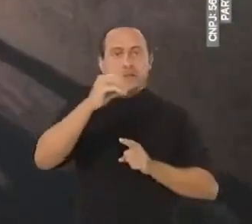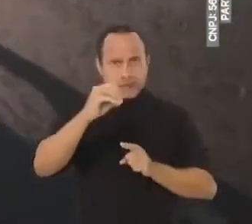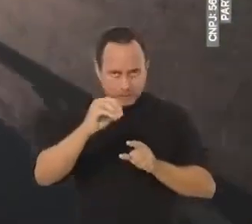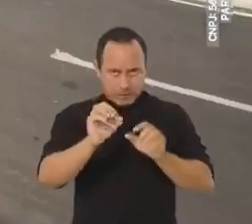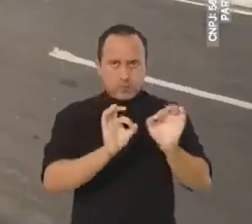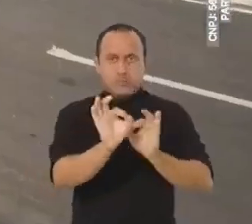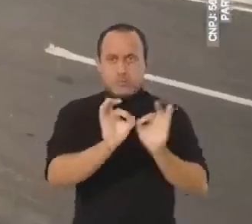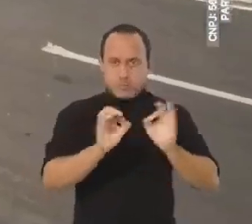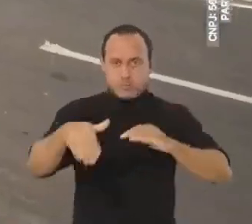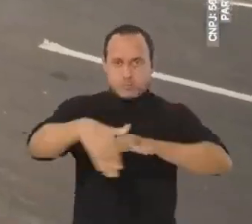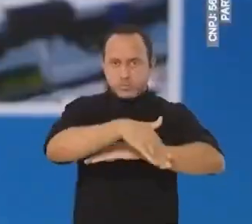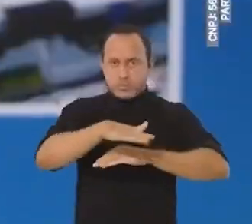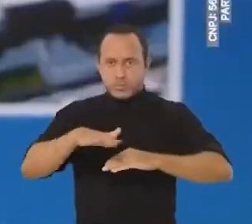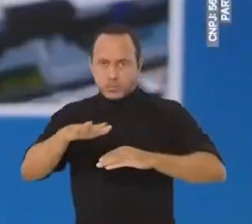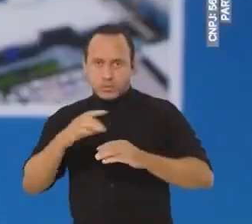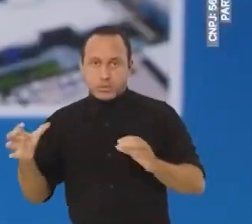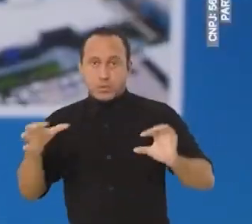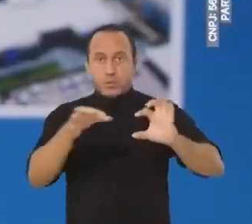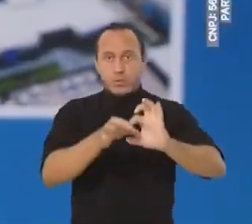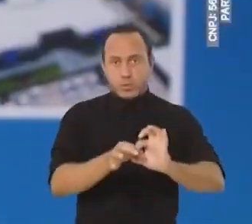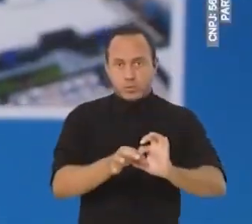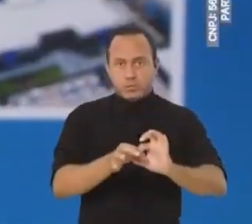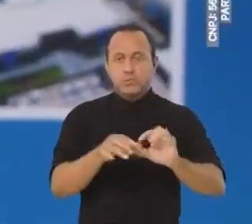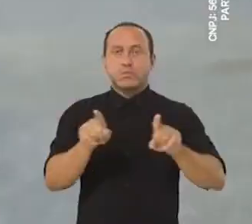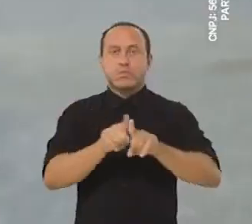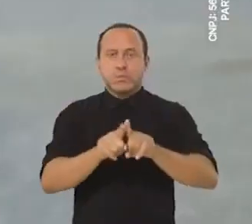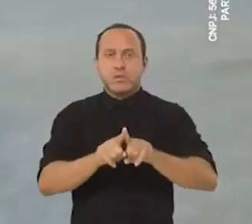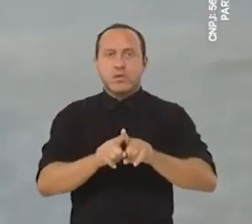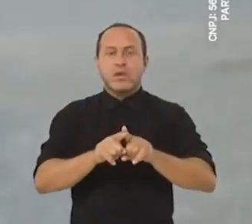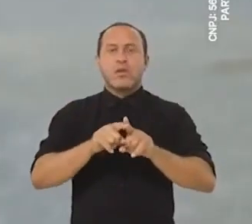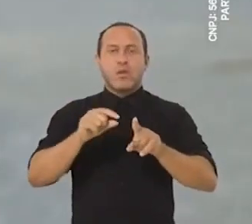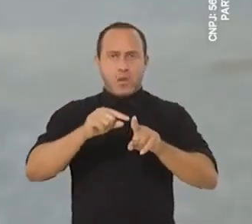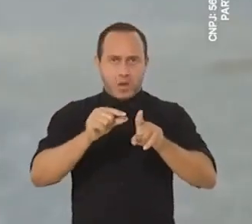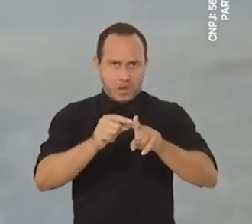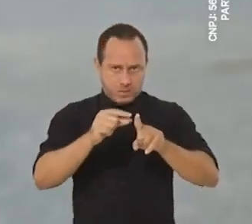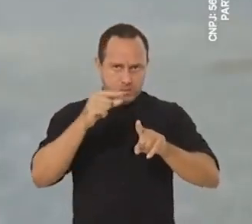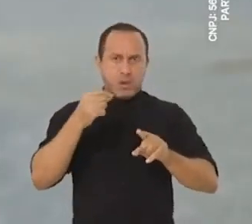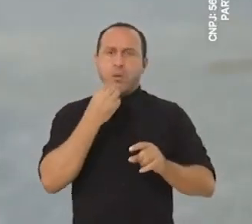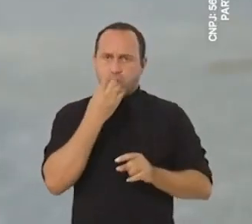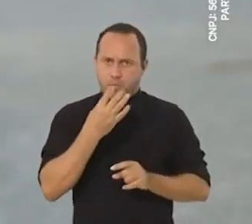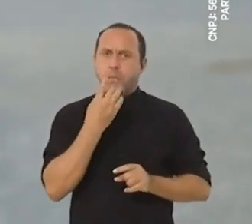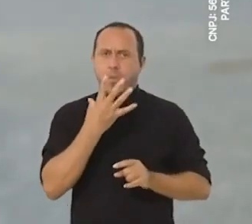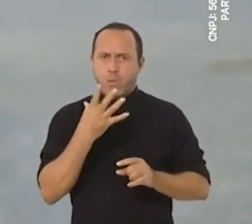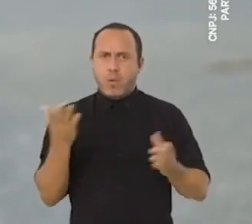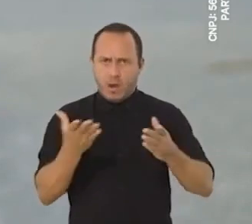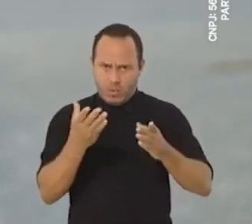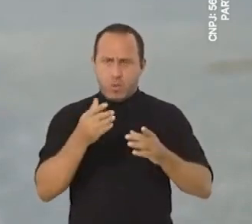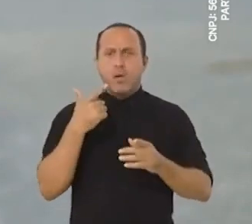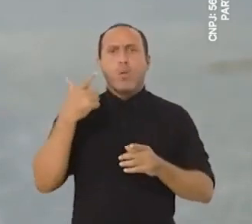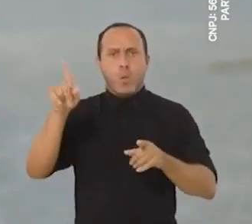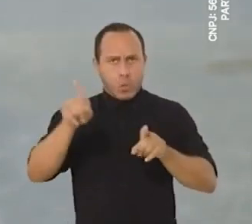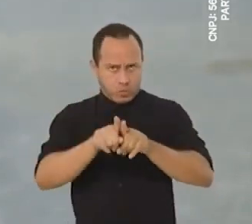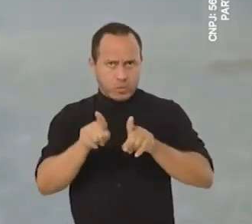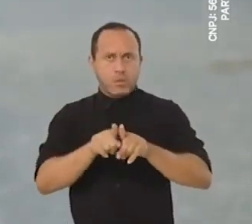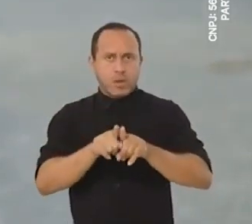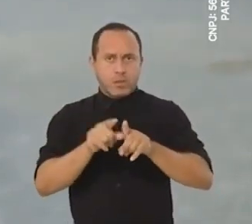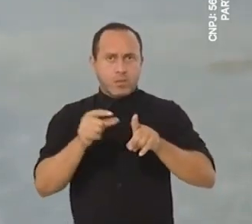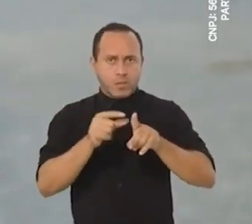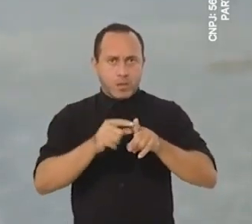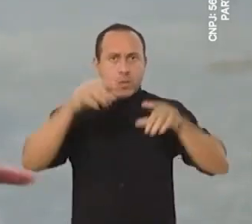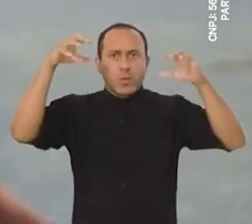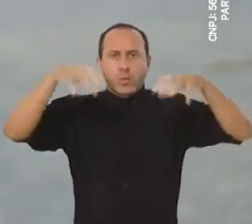de 30 comunidades da Zona Norte à Zona Sul. Aí o Santa Madalena ninguém entrava aí, Maria Gota principalmente.